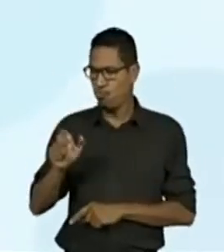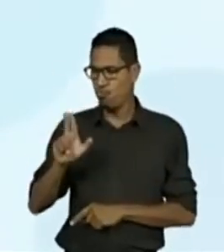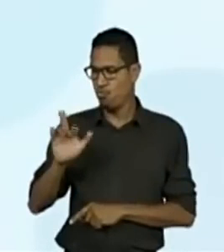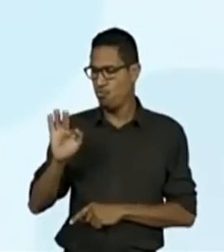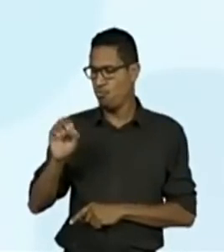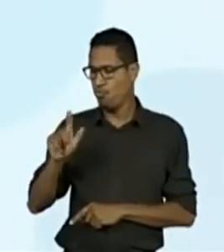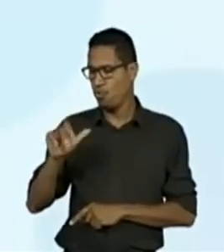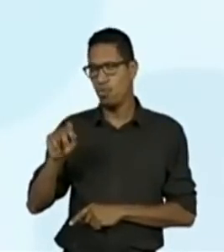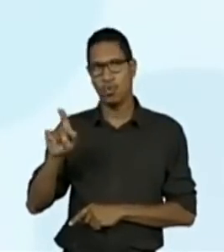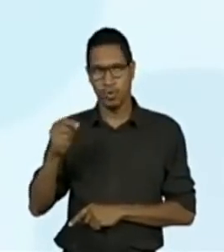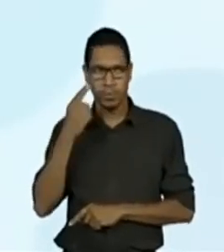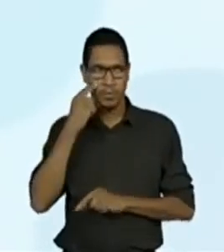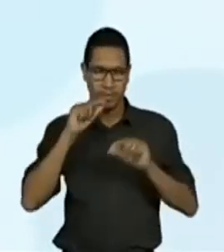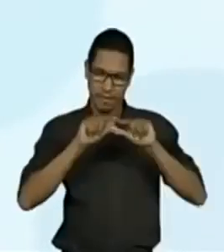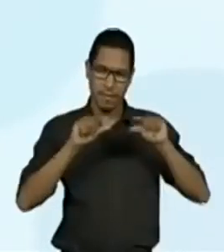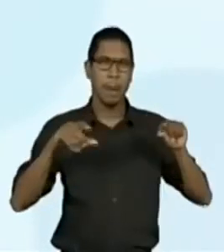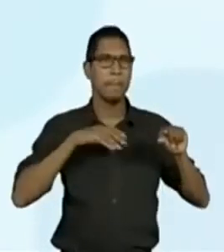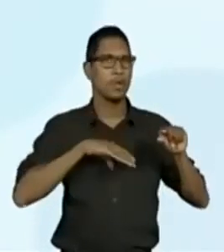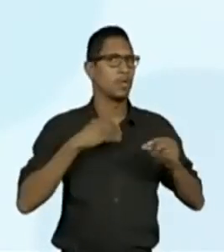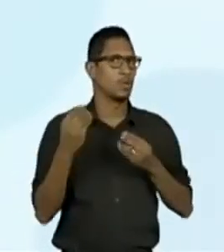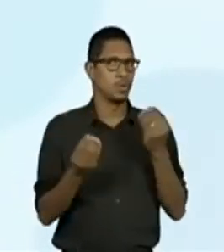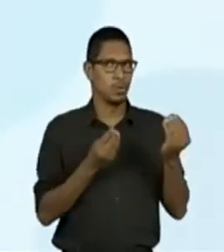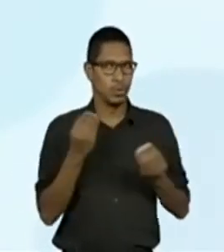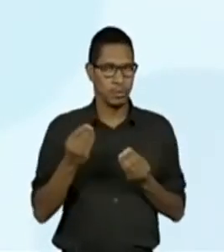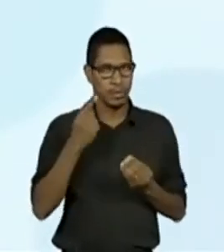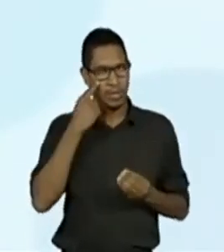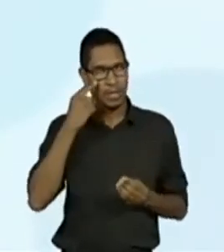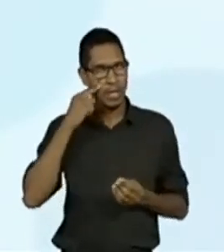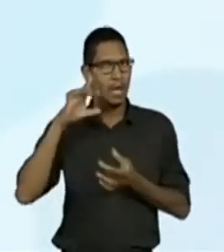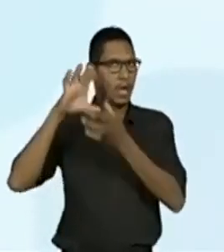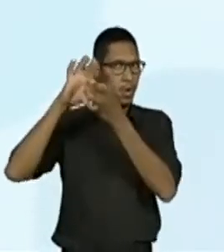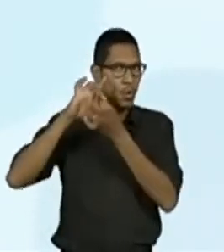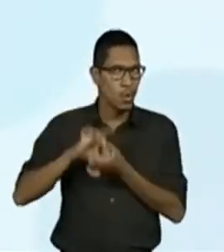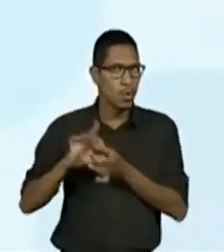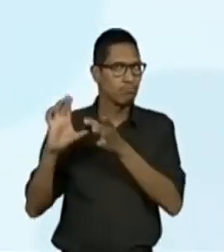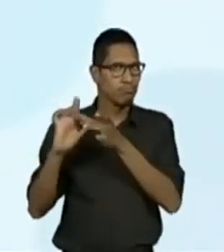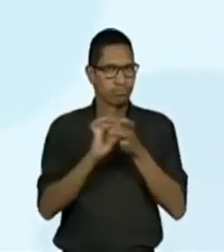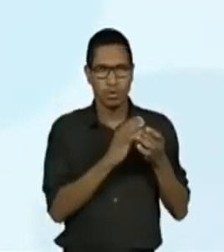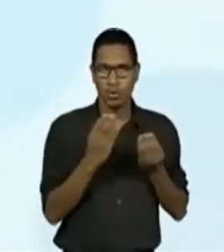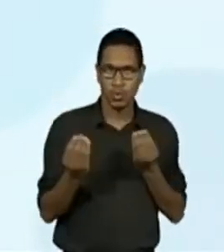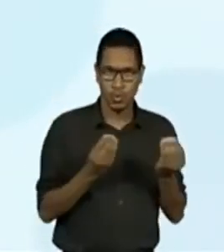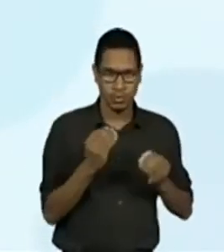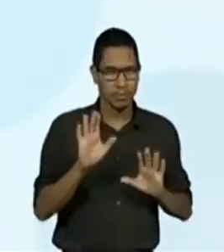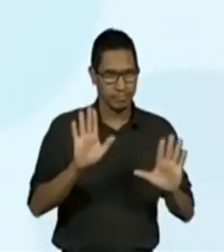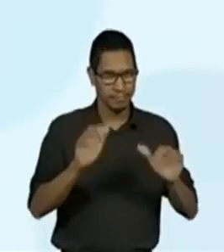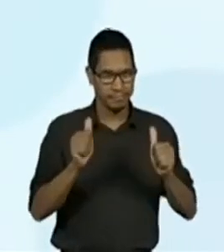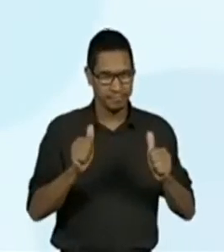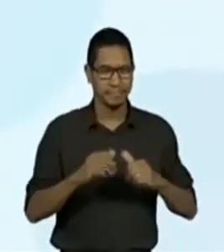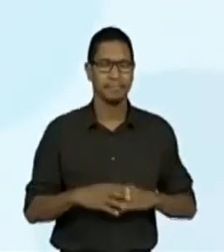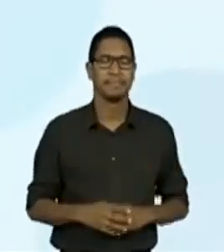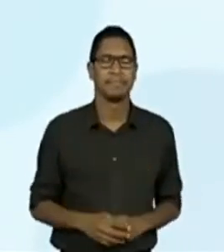Calma, a professora já está corrigindo a concordância e a coerência lá. Calma, só a escrita agora. Agora é só a ortografia.